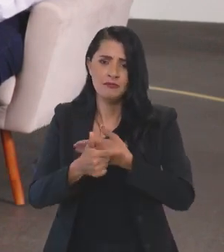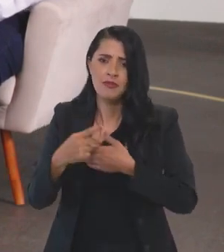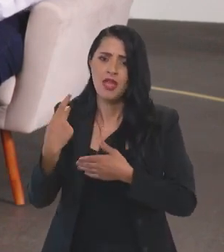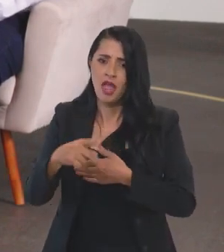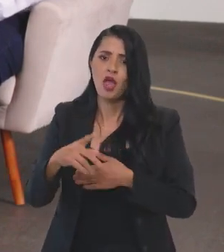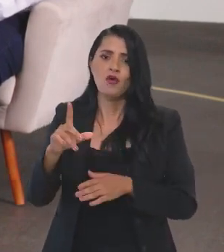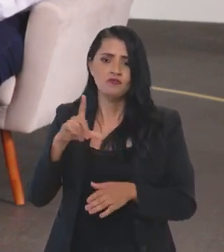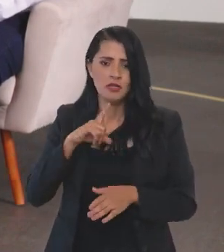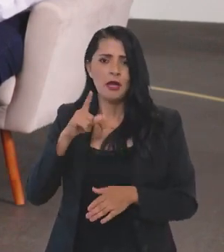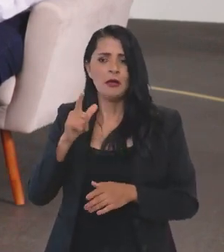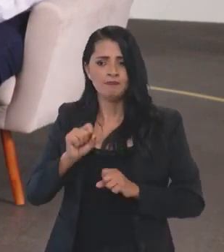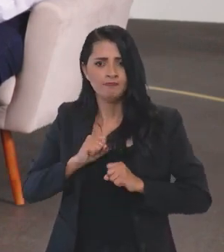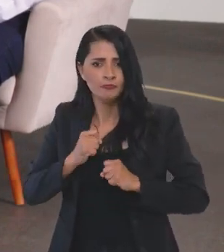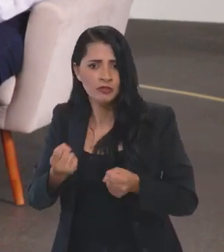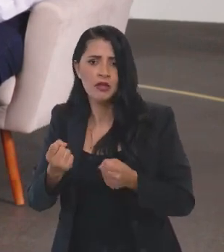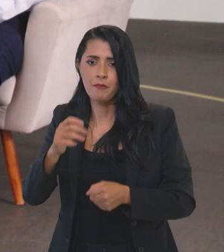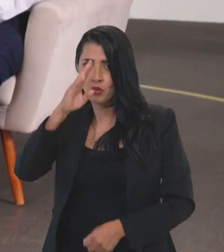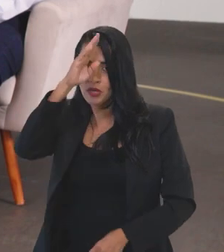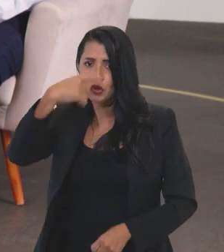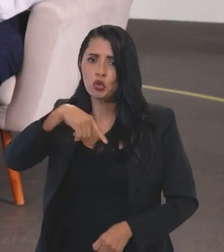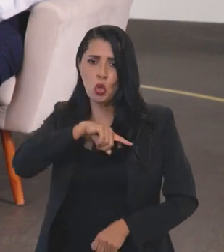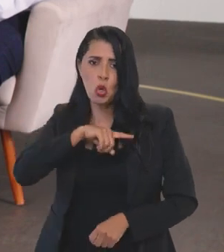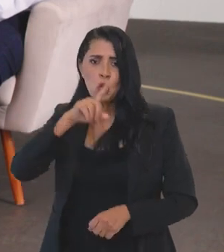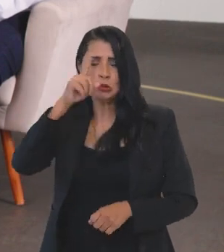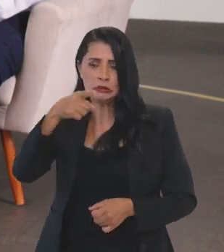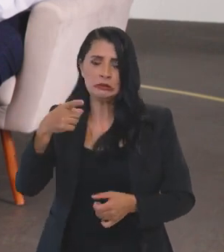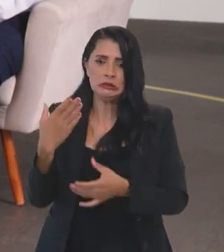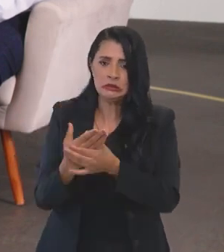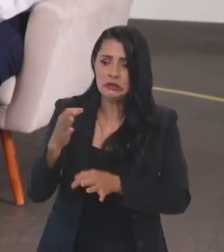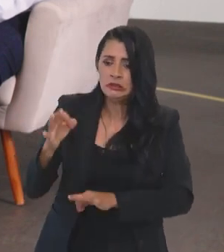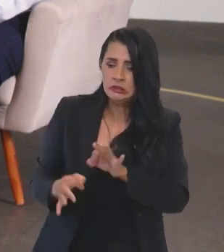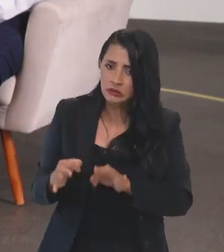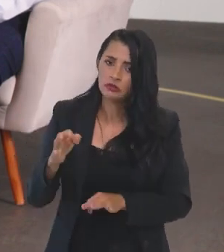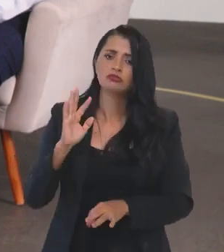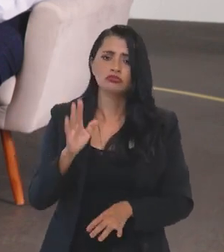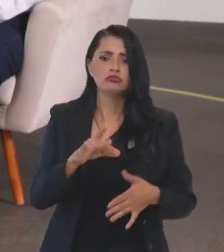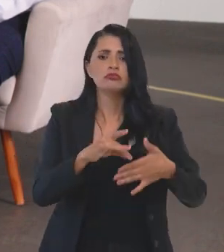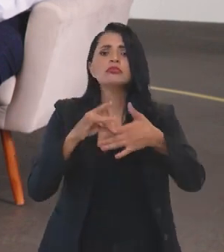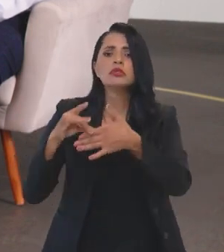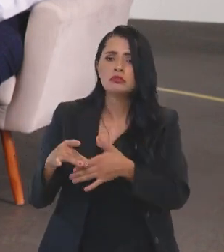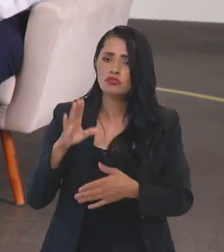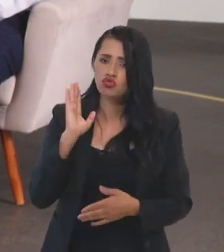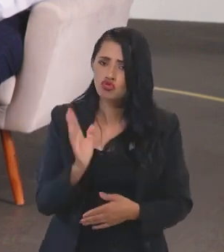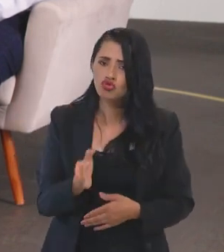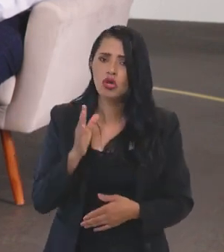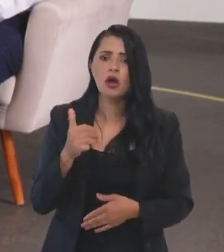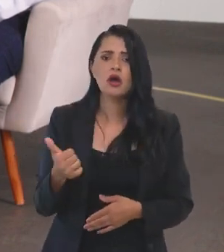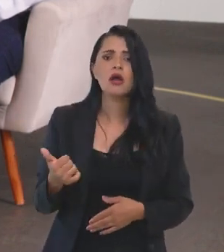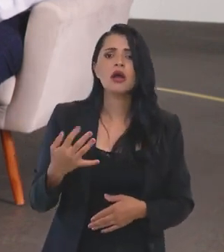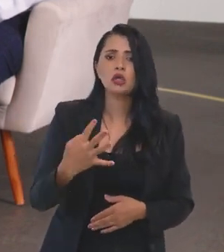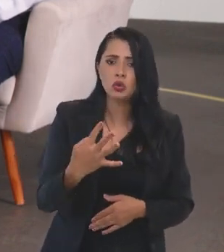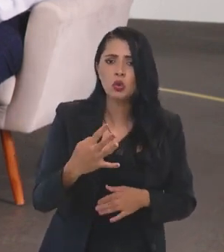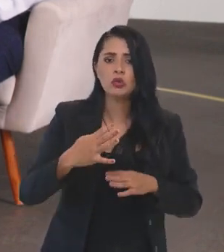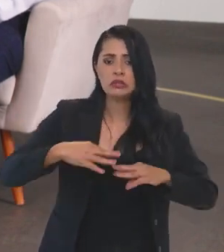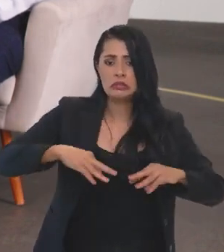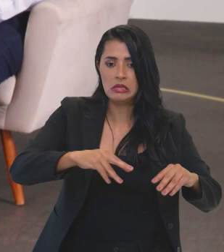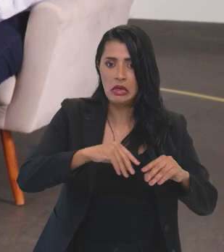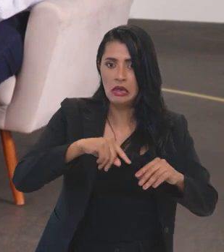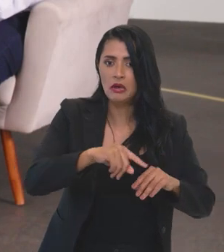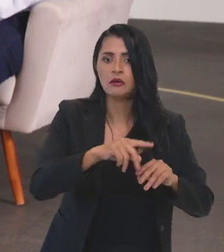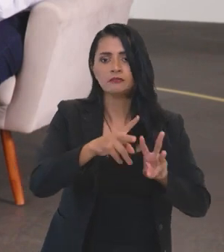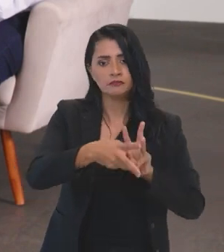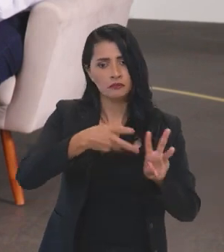está cumprindo essas determinações judiciais, que são a nossa prioridade. Nós já encaminhamos 14